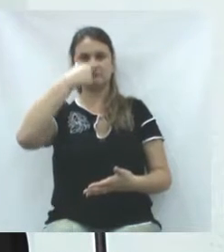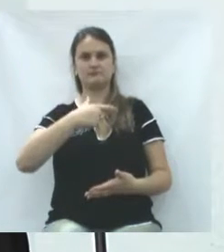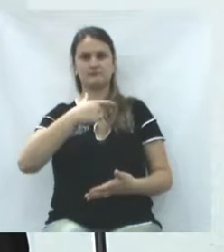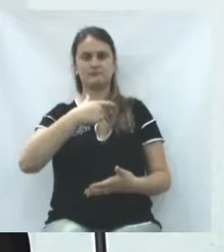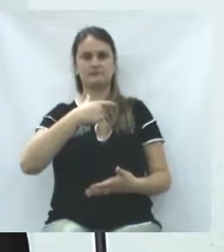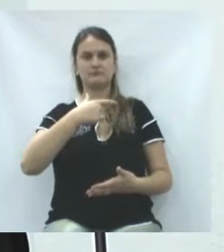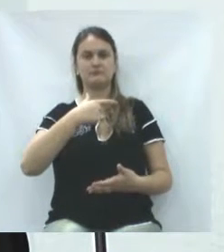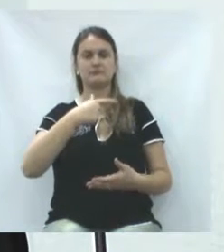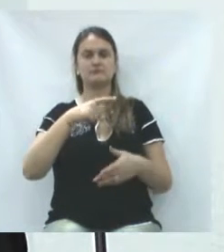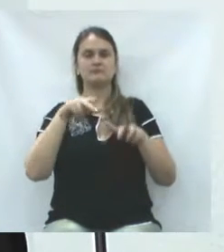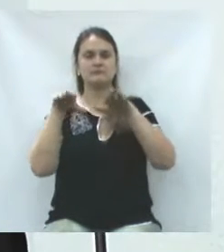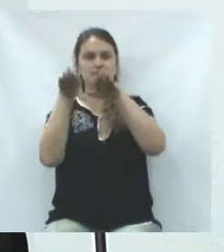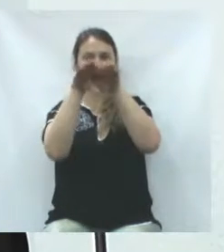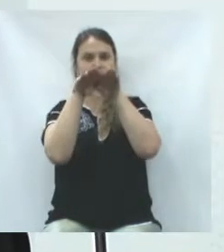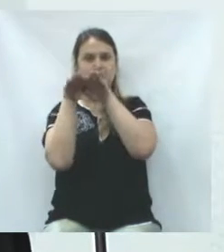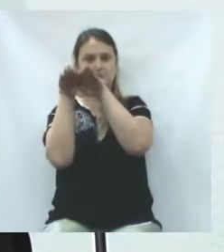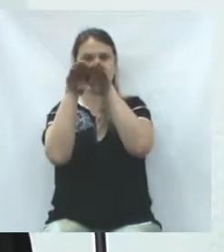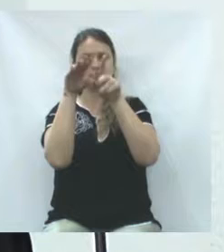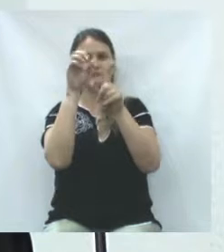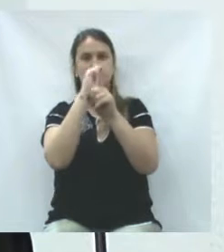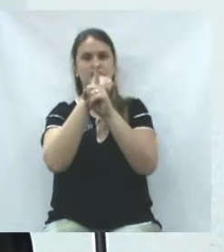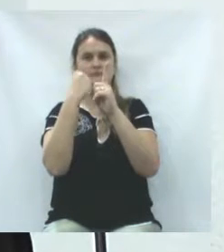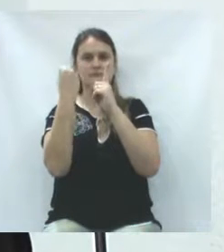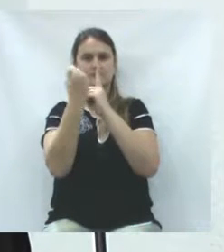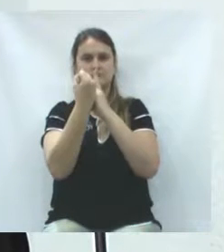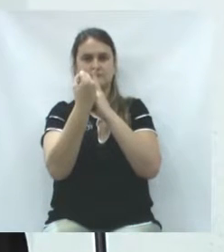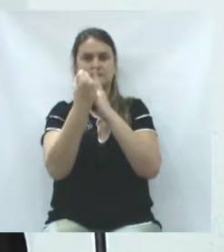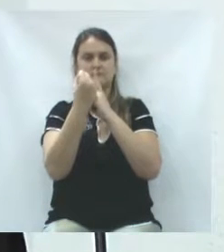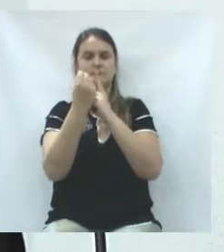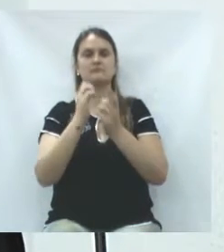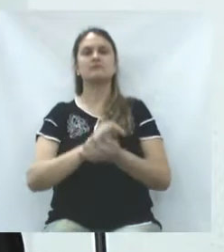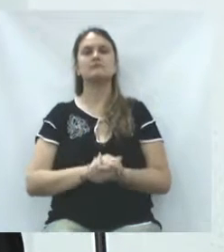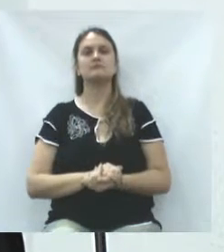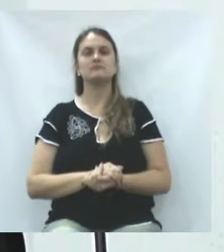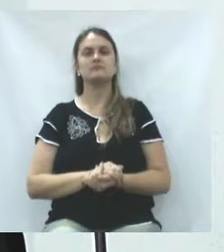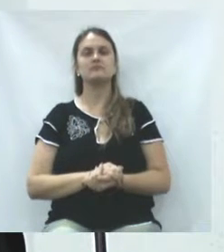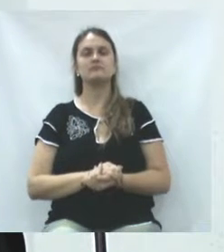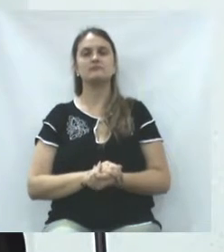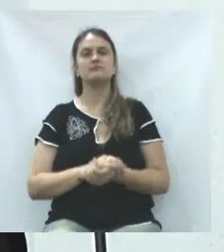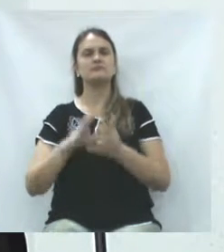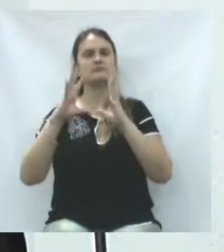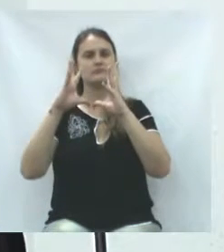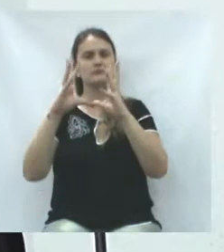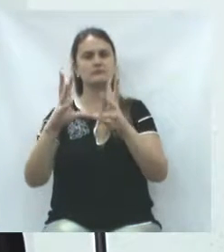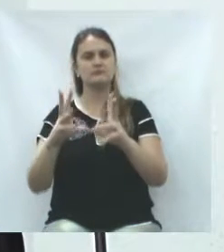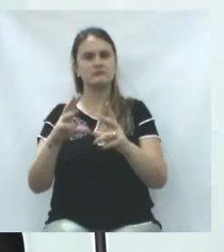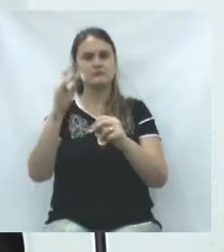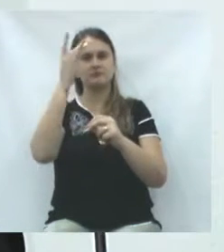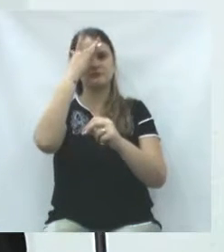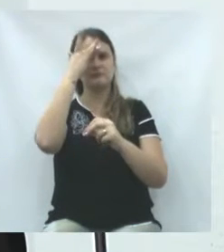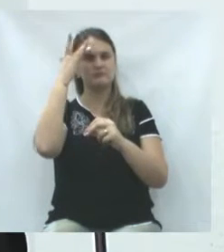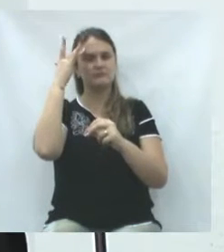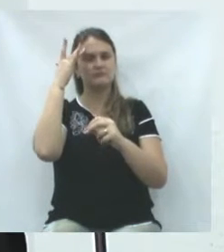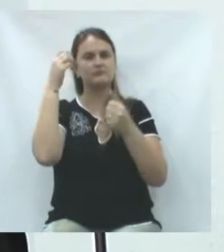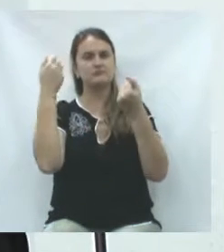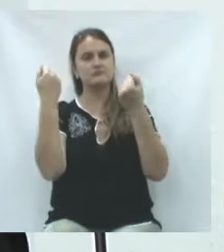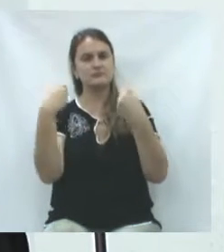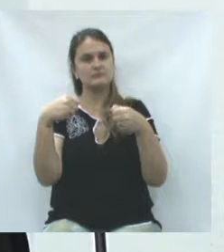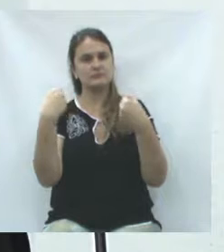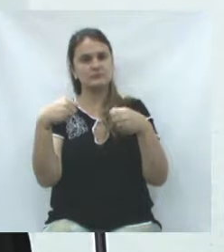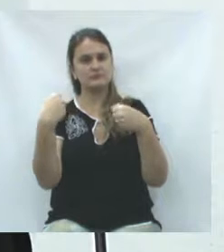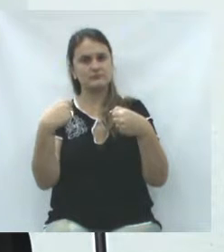e a condição de igualdade para uma sociedade como um todo. Para todos aqueles que